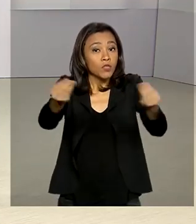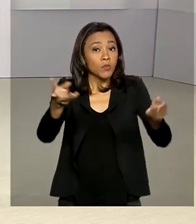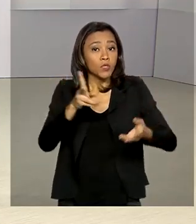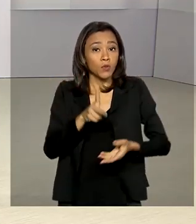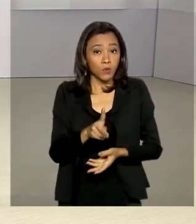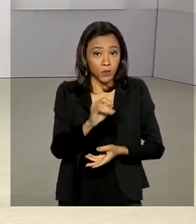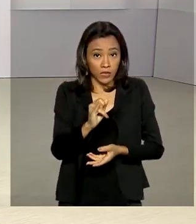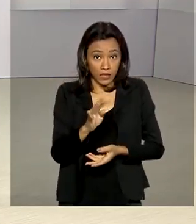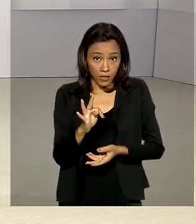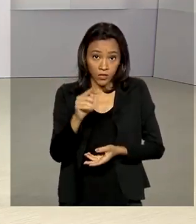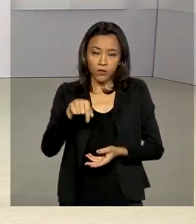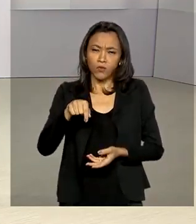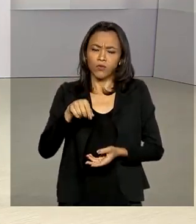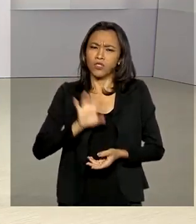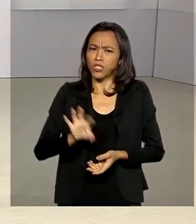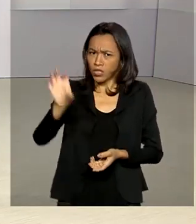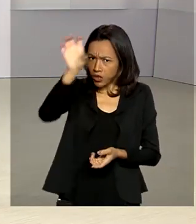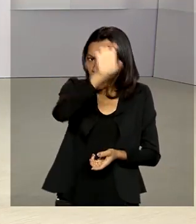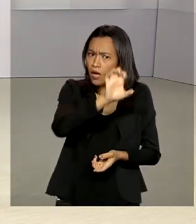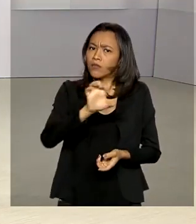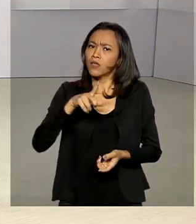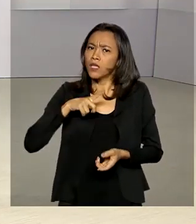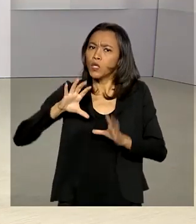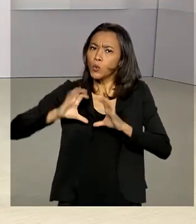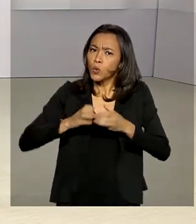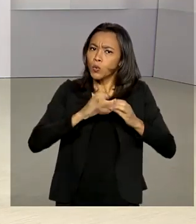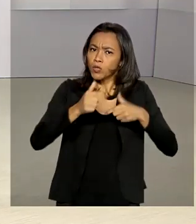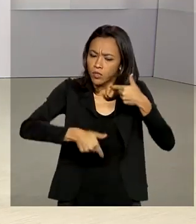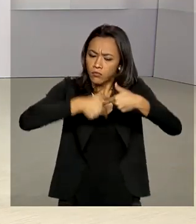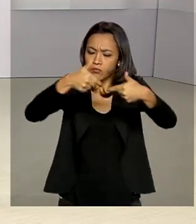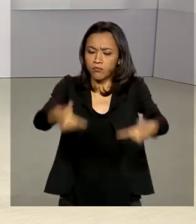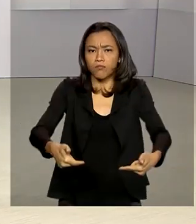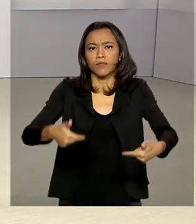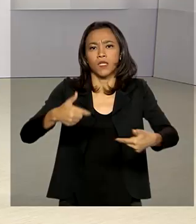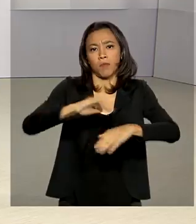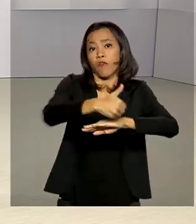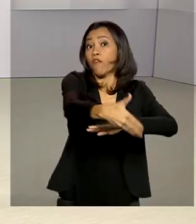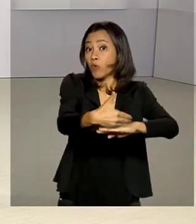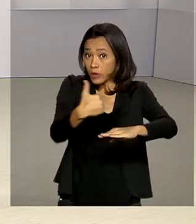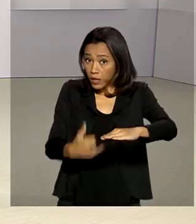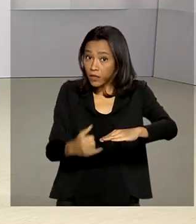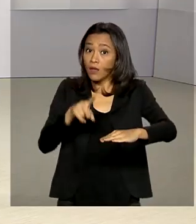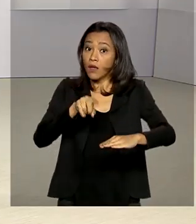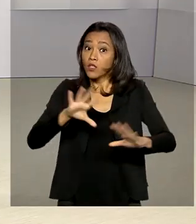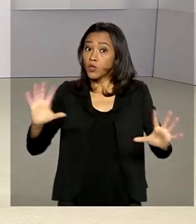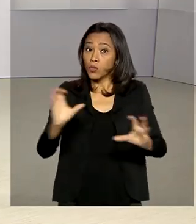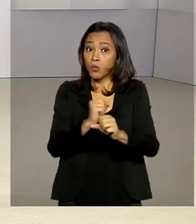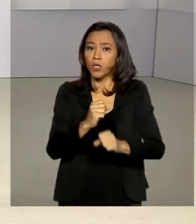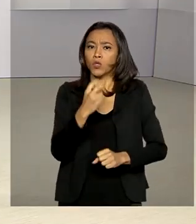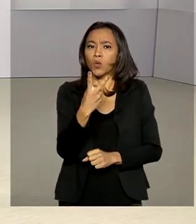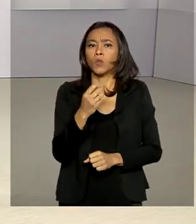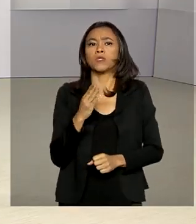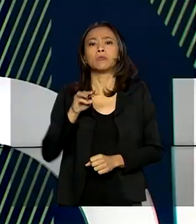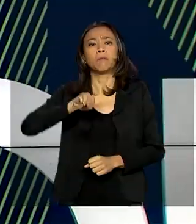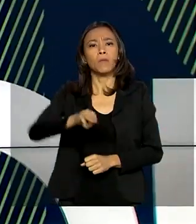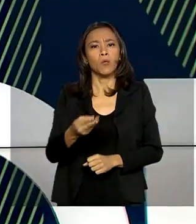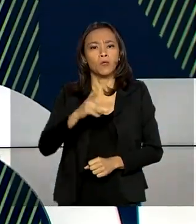atuam a Força Nacional e operações junto às fronteiras. O investimento chega a R$ 2,5